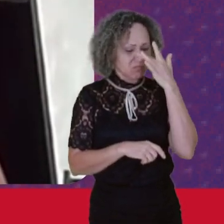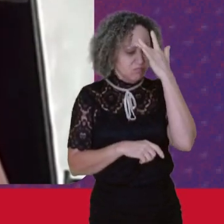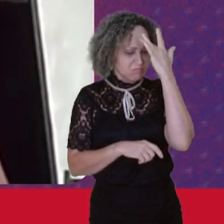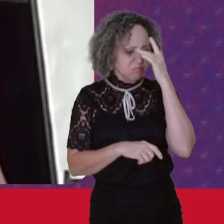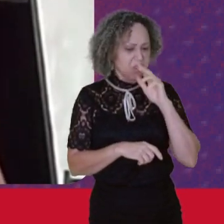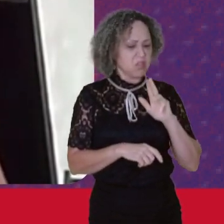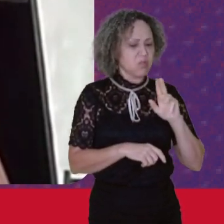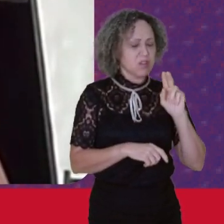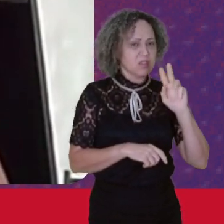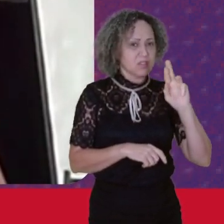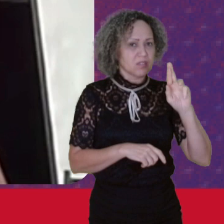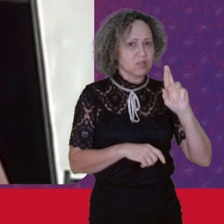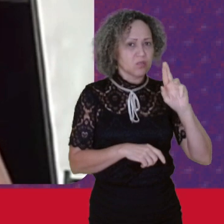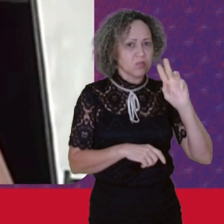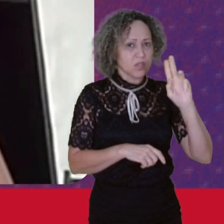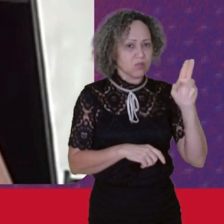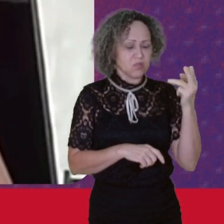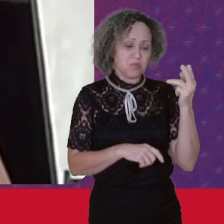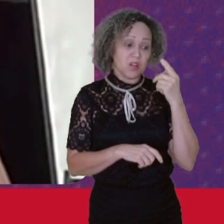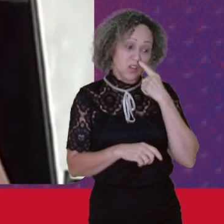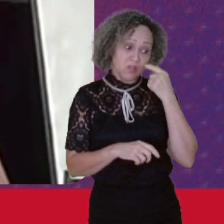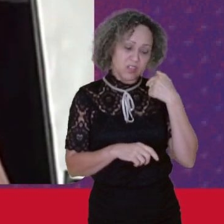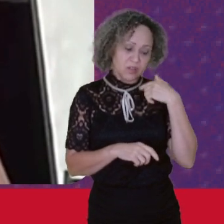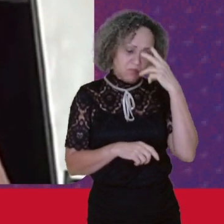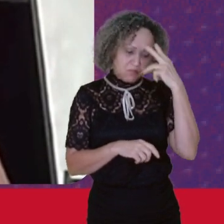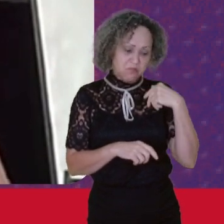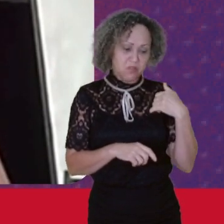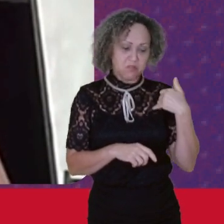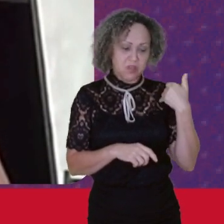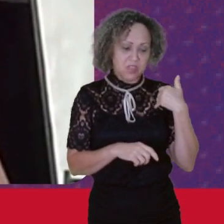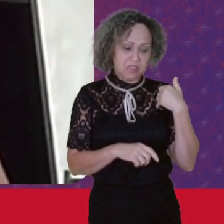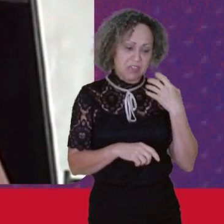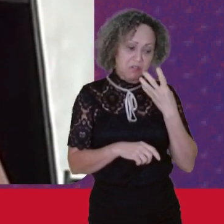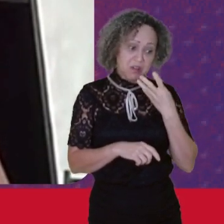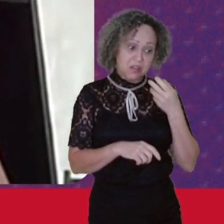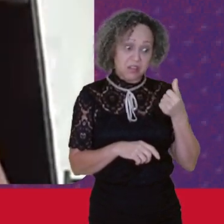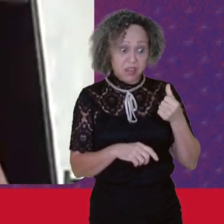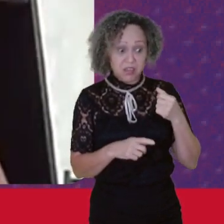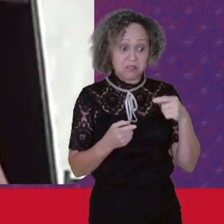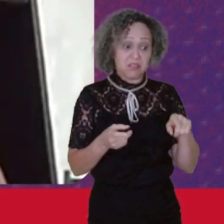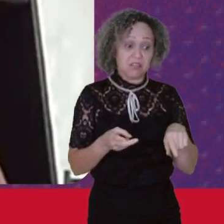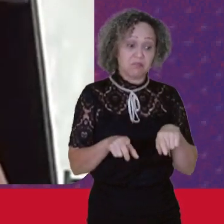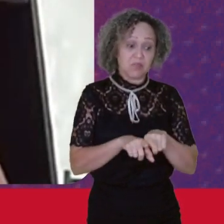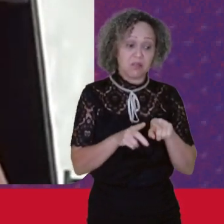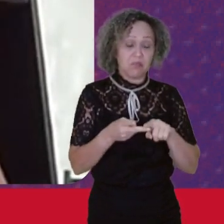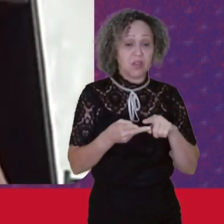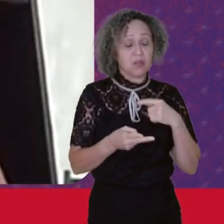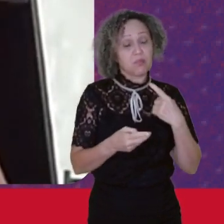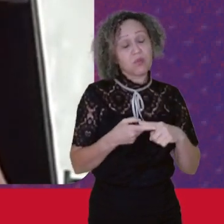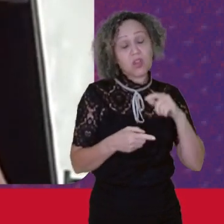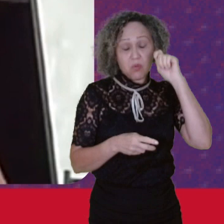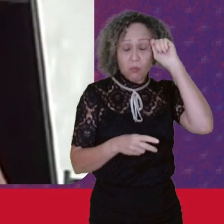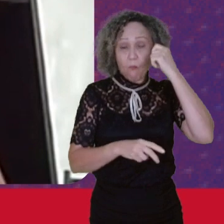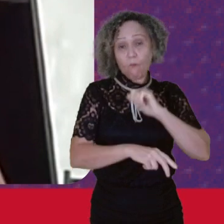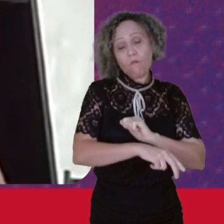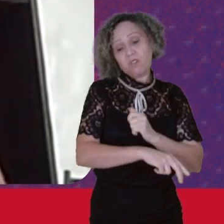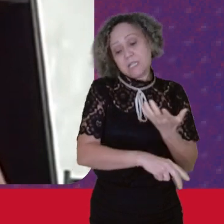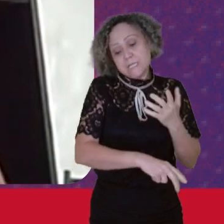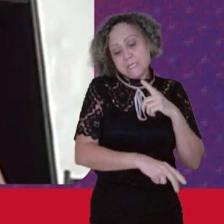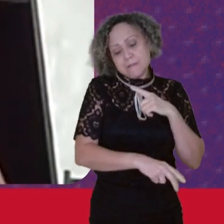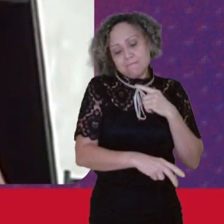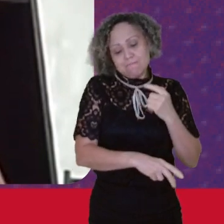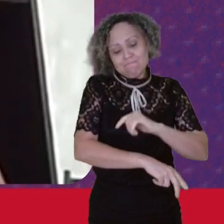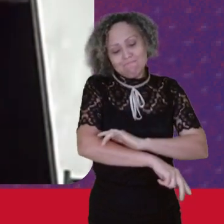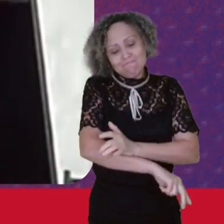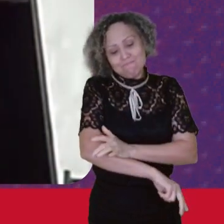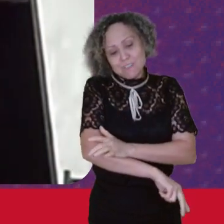Devido à idade E pelo racismo Também eu acredito Que tem algum Empecilho Por ser negra A oportunidade É mais complicada É